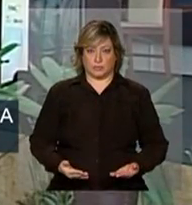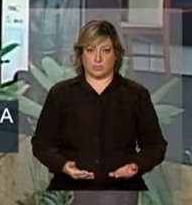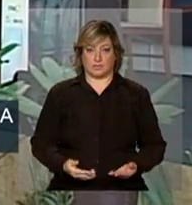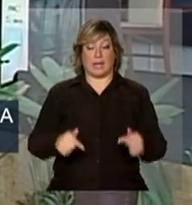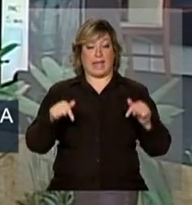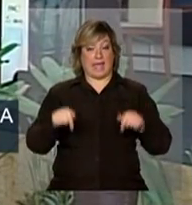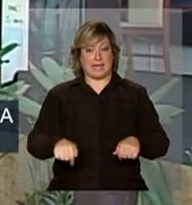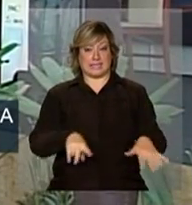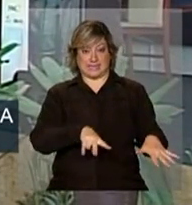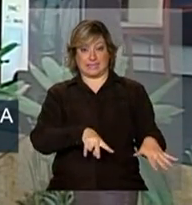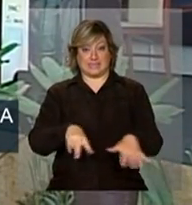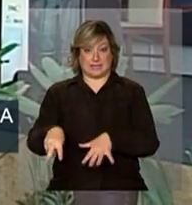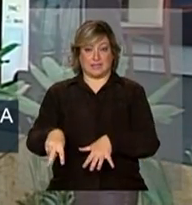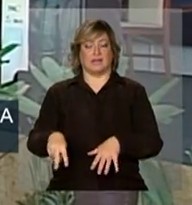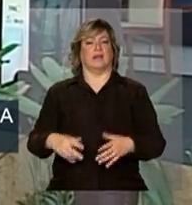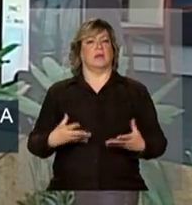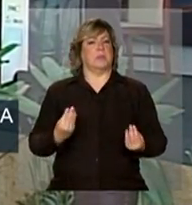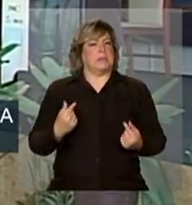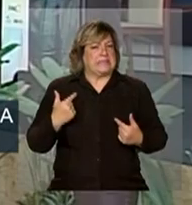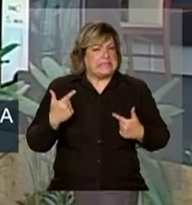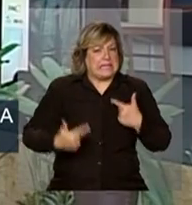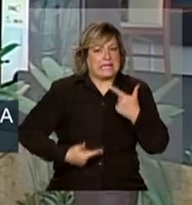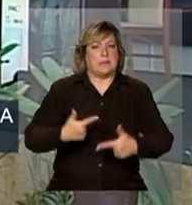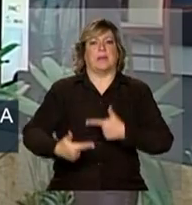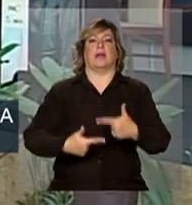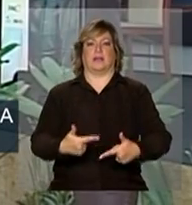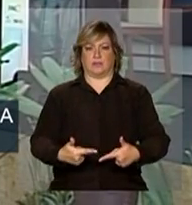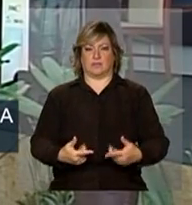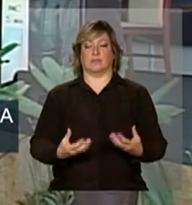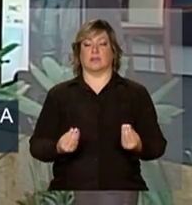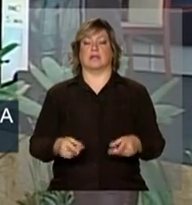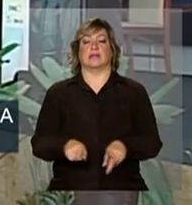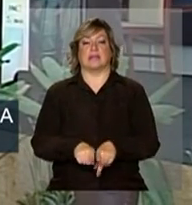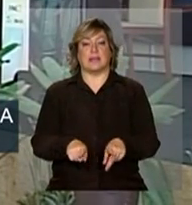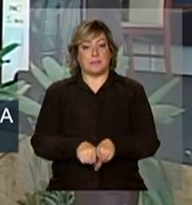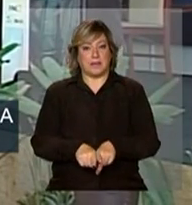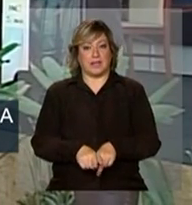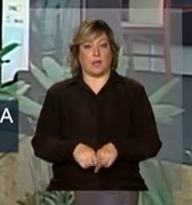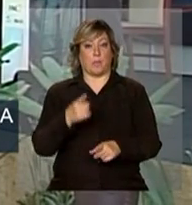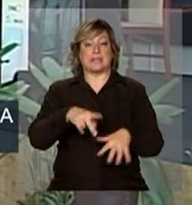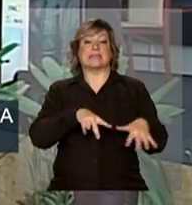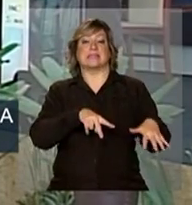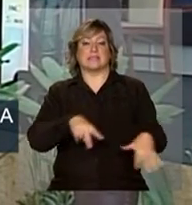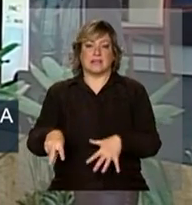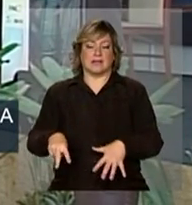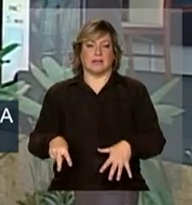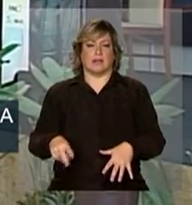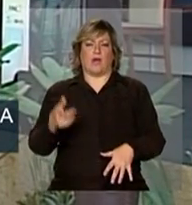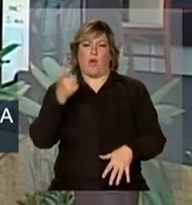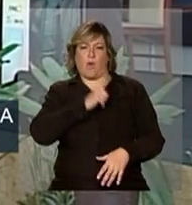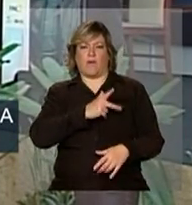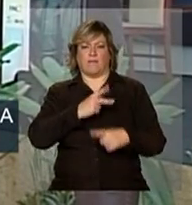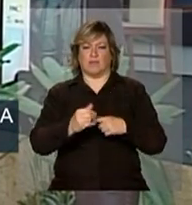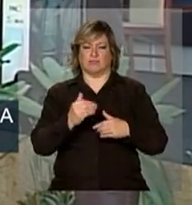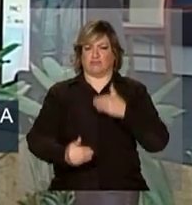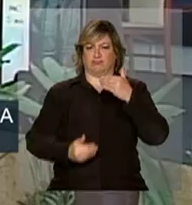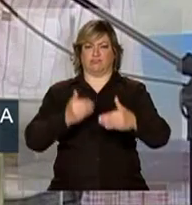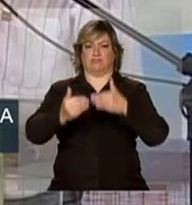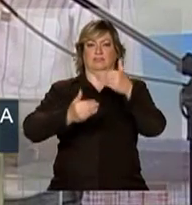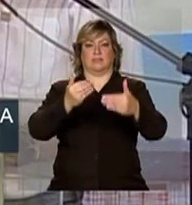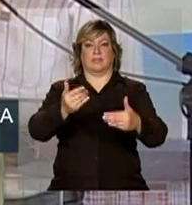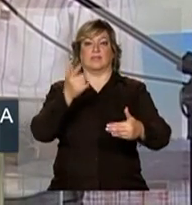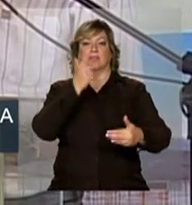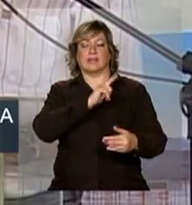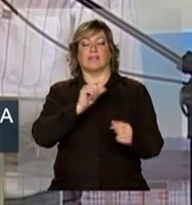Esta foi uma semana de muito trabalho, mas foi também uma semana de superação de construção, onde temos a